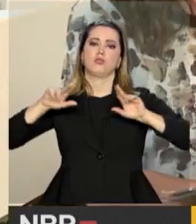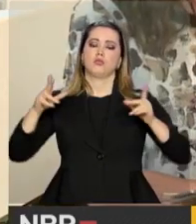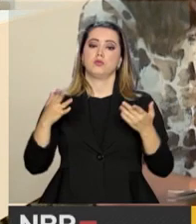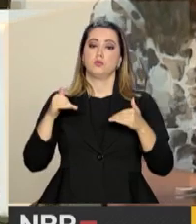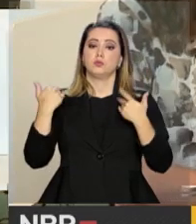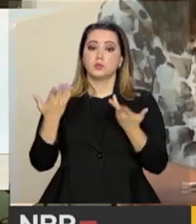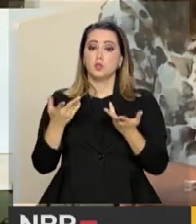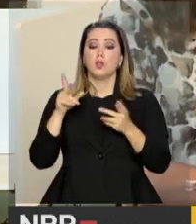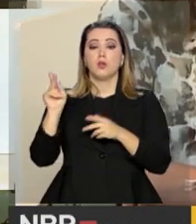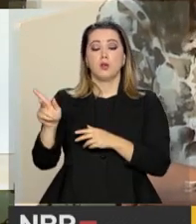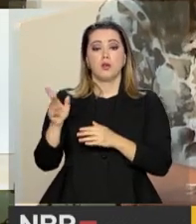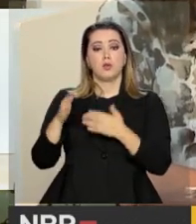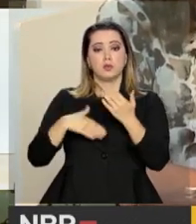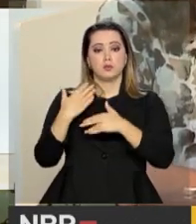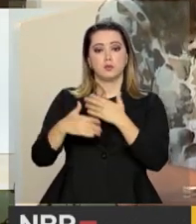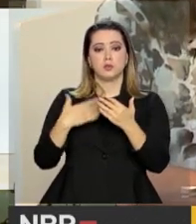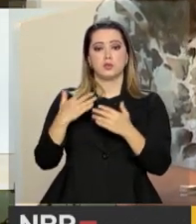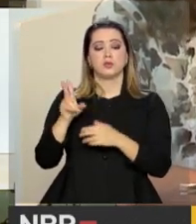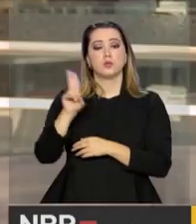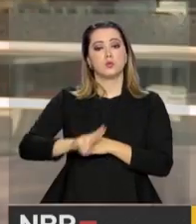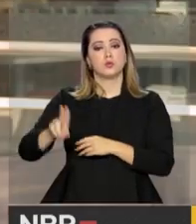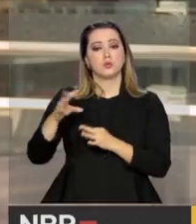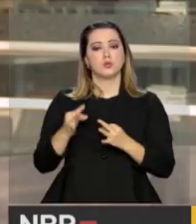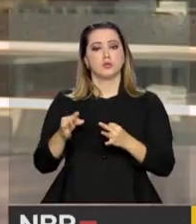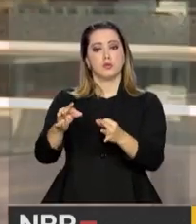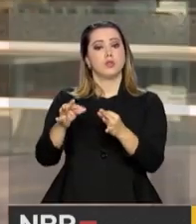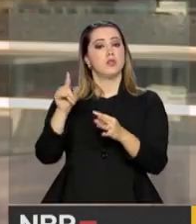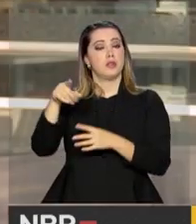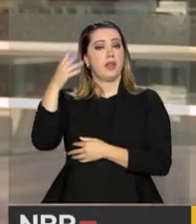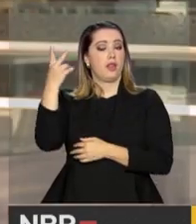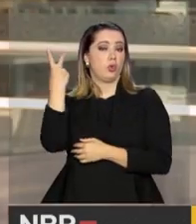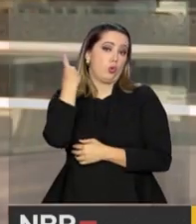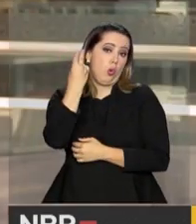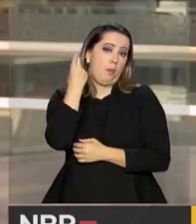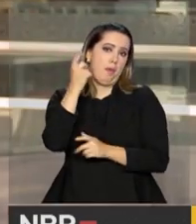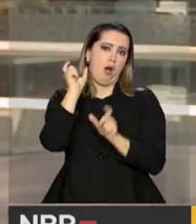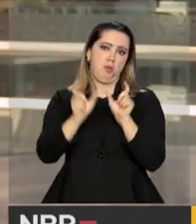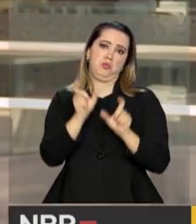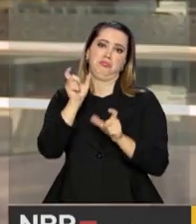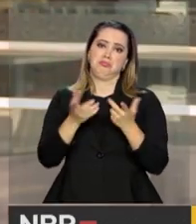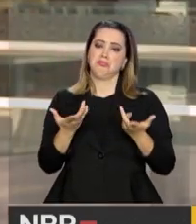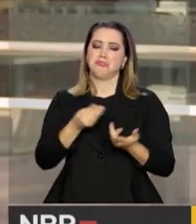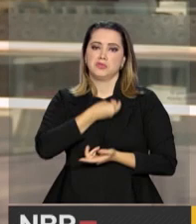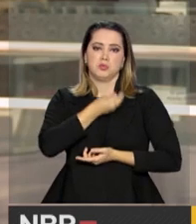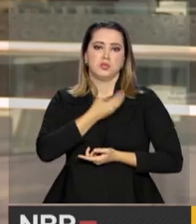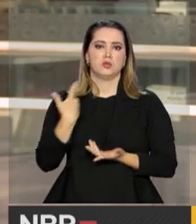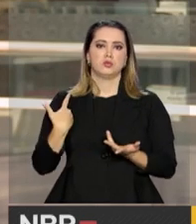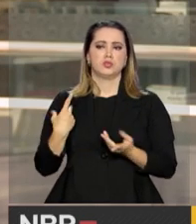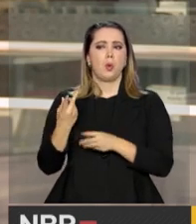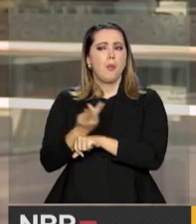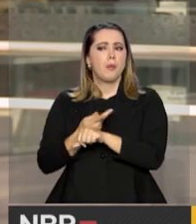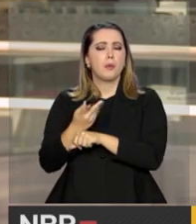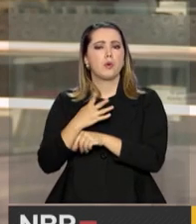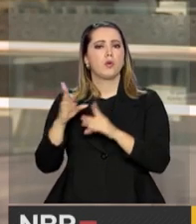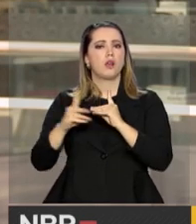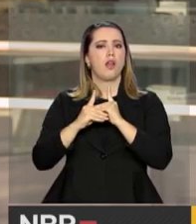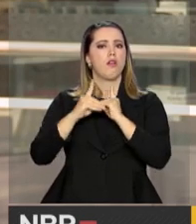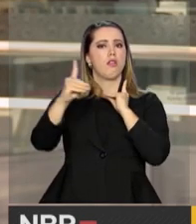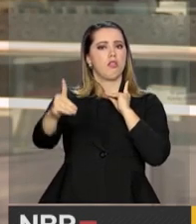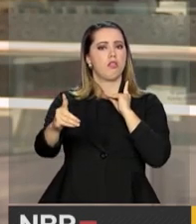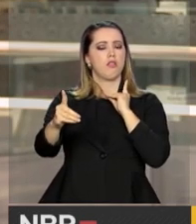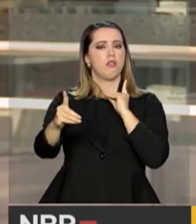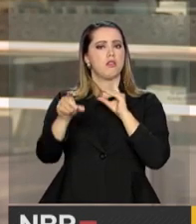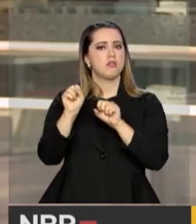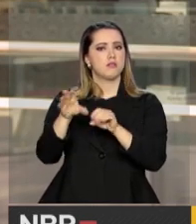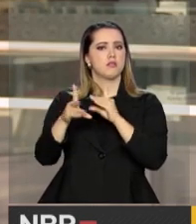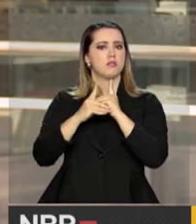esse processo do uso da tecnologia se tornou algo natural na vida das pessoas. Então, buscar por a educação à distância, que é um processo na